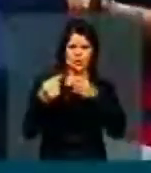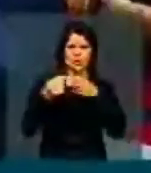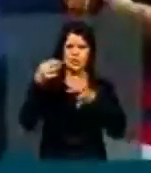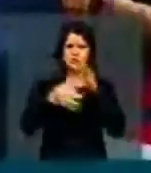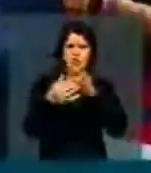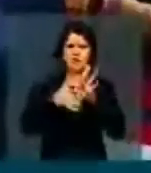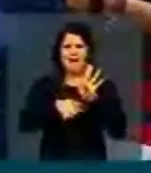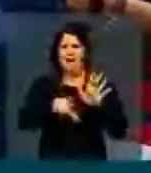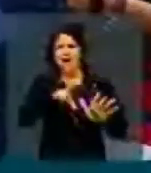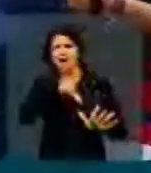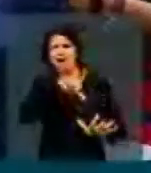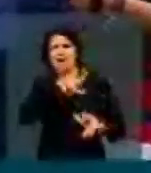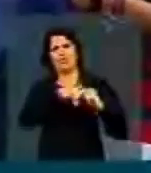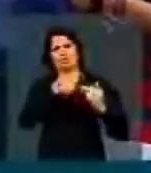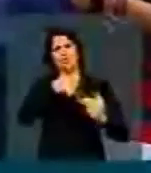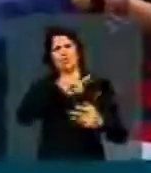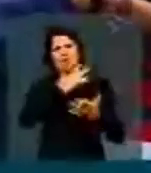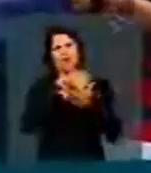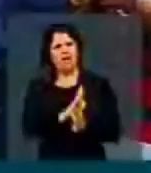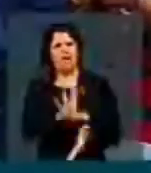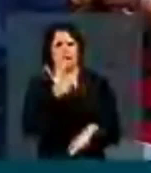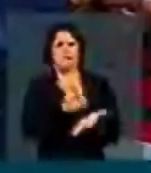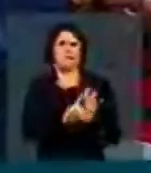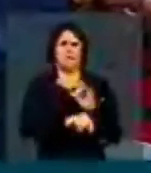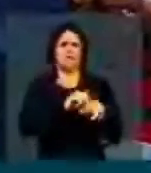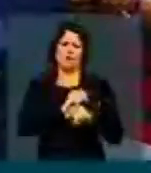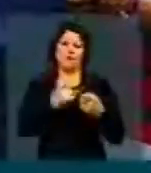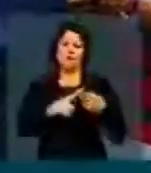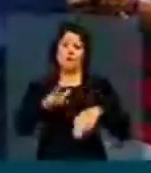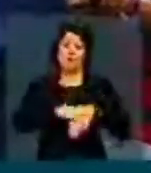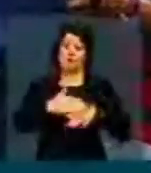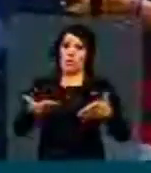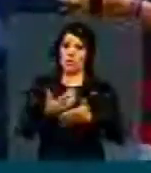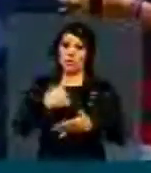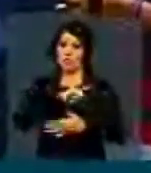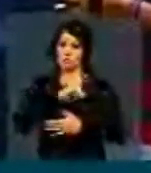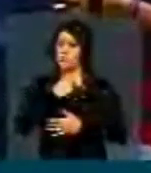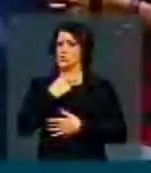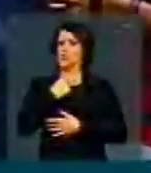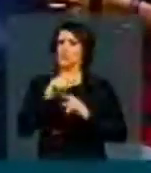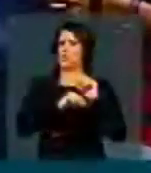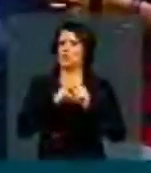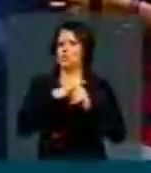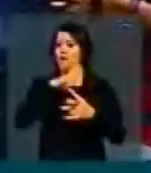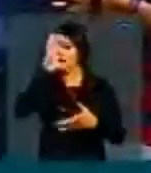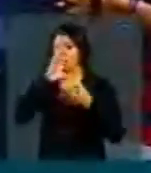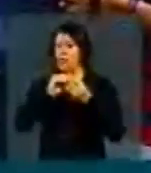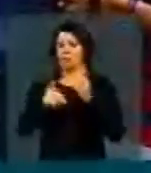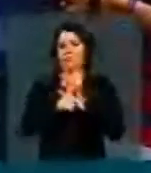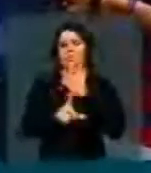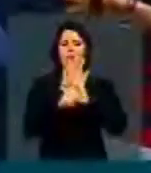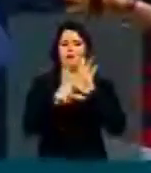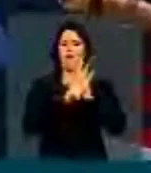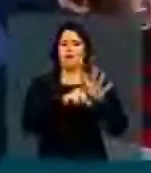retroage. Mas nós temos que acabar com ela. Mas, nesse momento, nós podemos chegar a um consenso sobre o marco